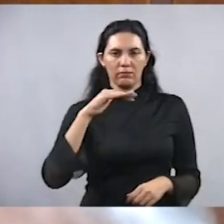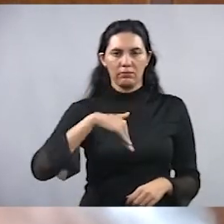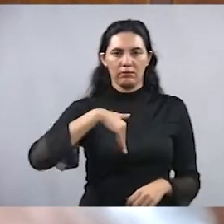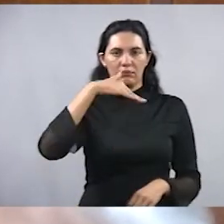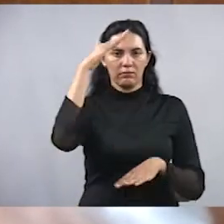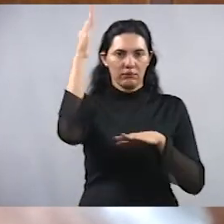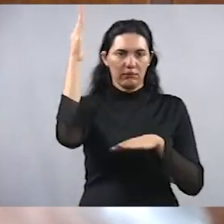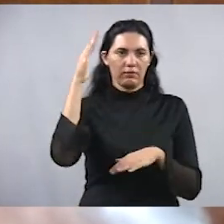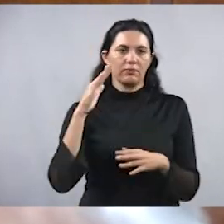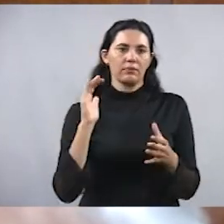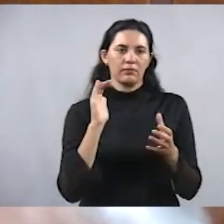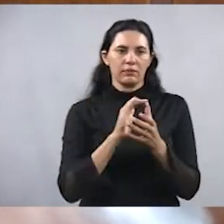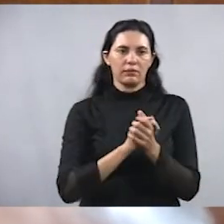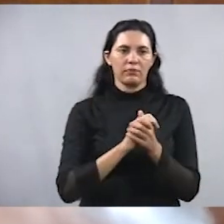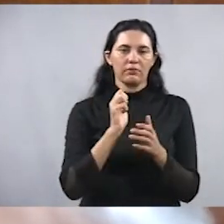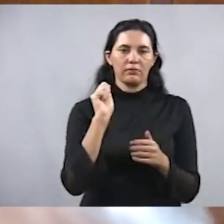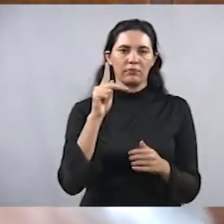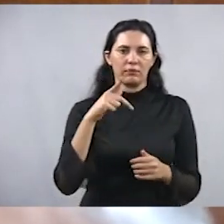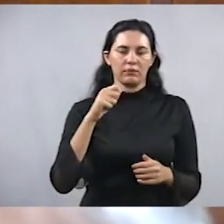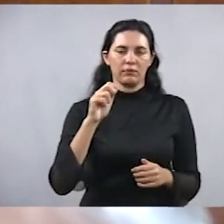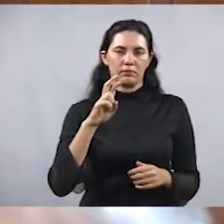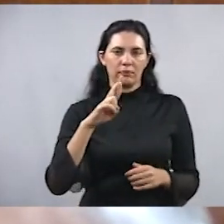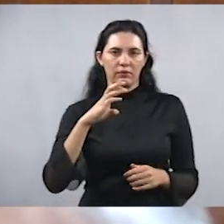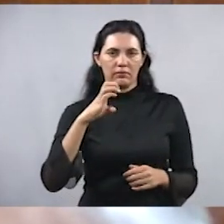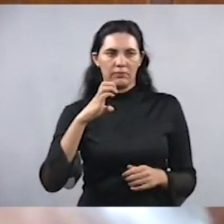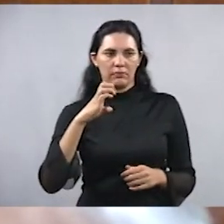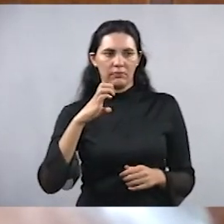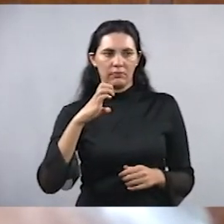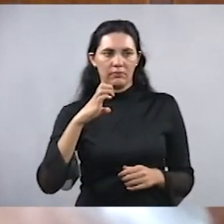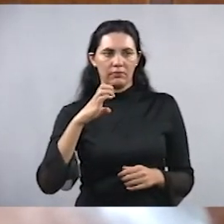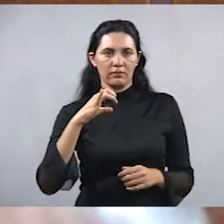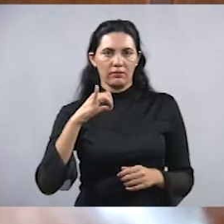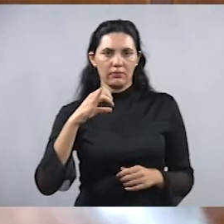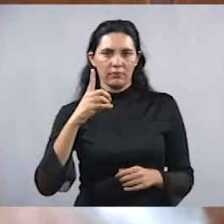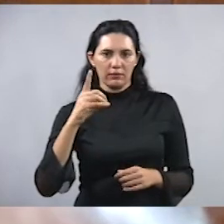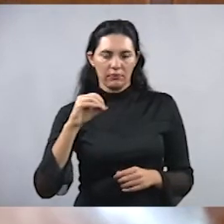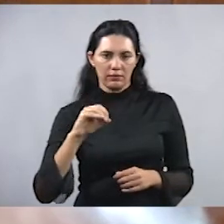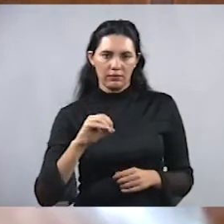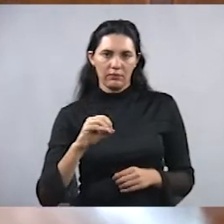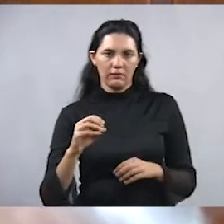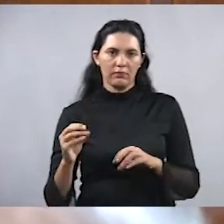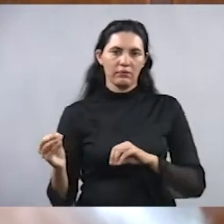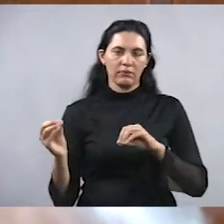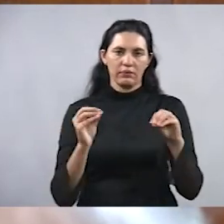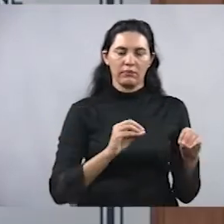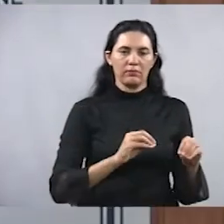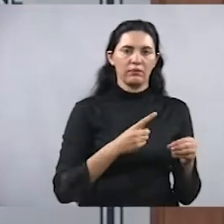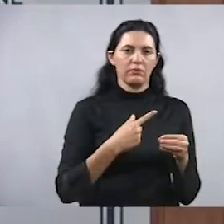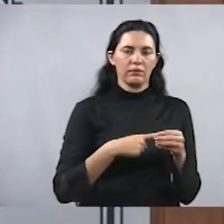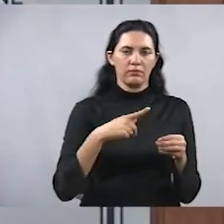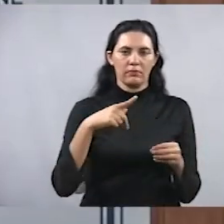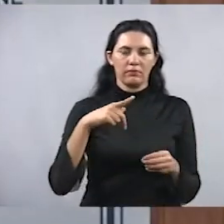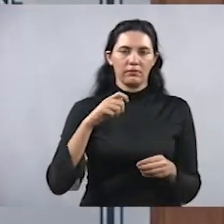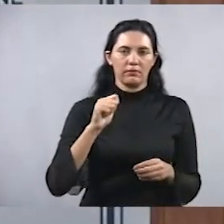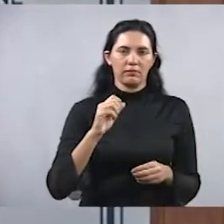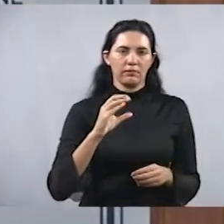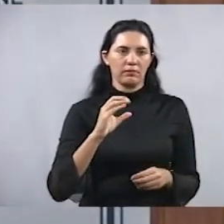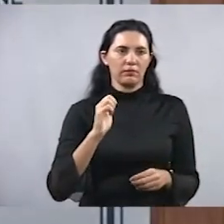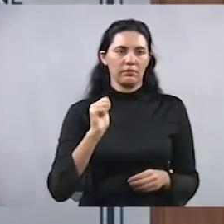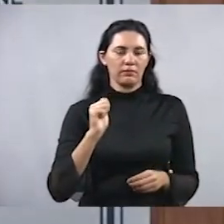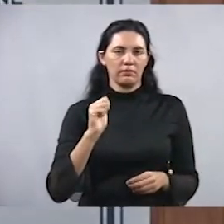Aparecido, de Souza Oliveira, e logo mudou-se para Pacaembu, em 1985.